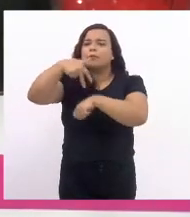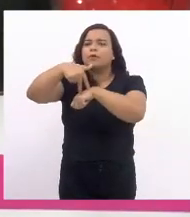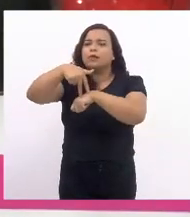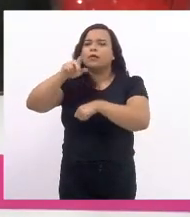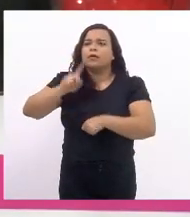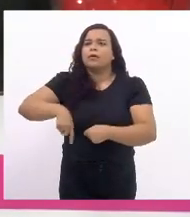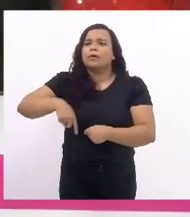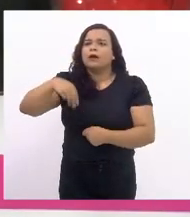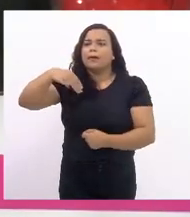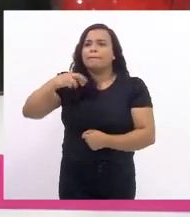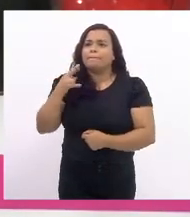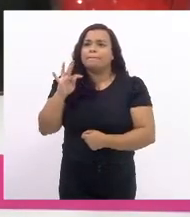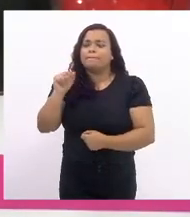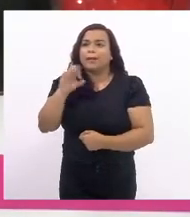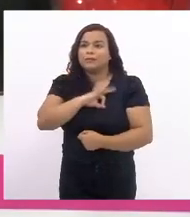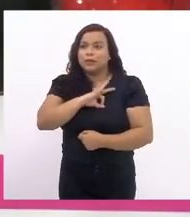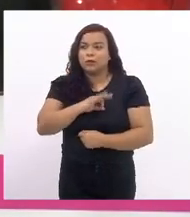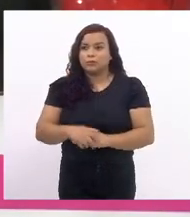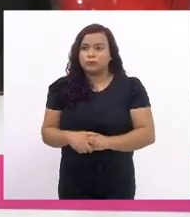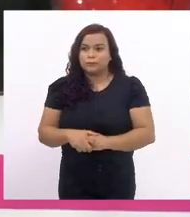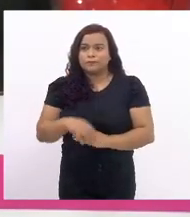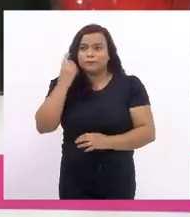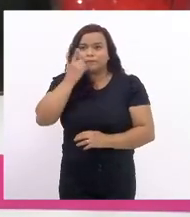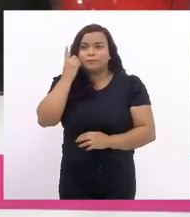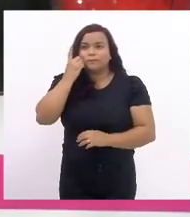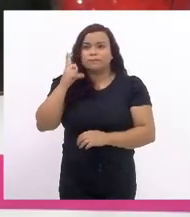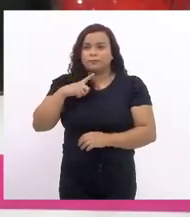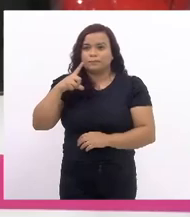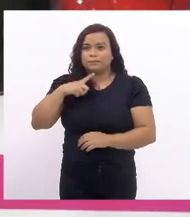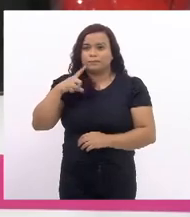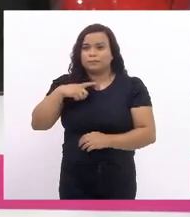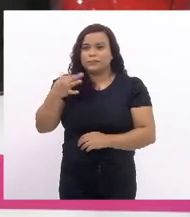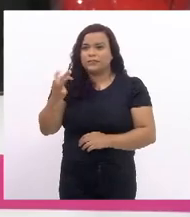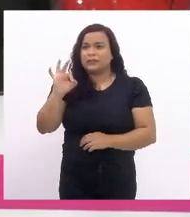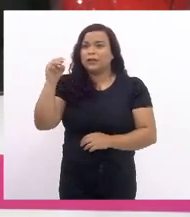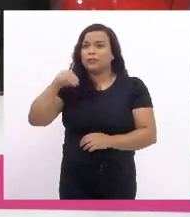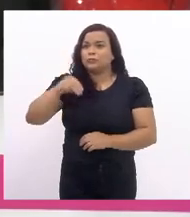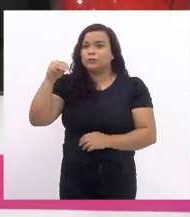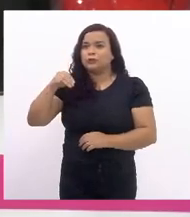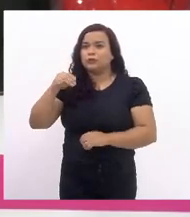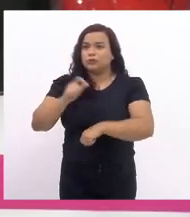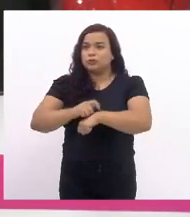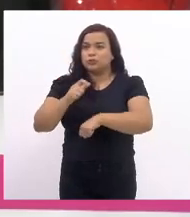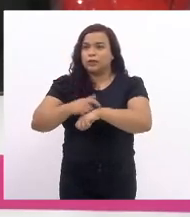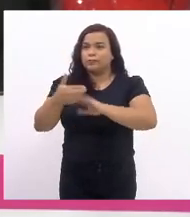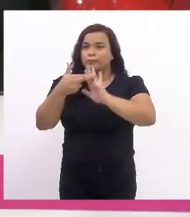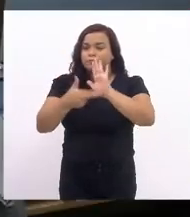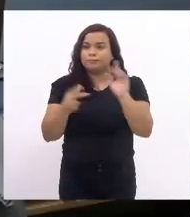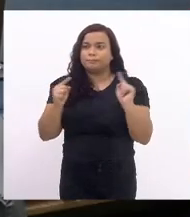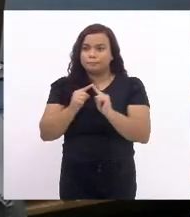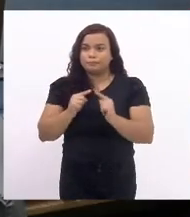deputada Marta Rocha. Vossa excelência dispõe de dez minutos no tempo regimental.